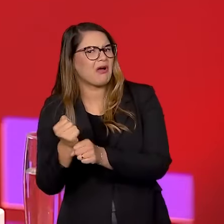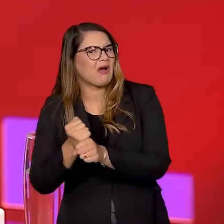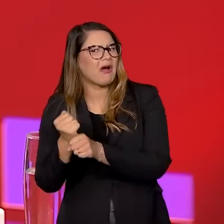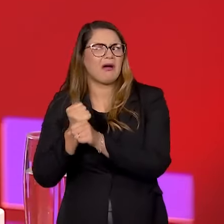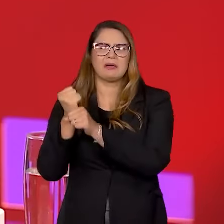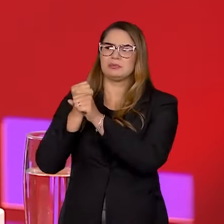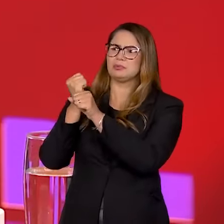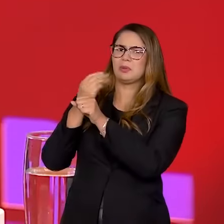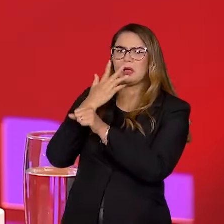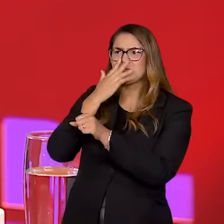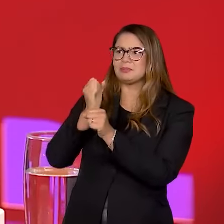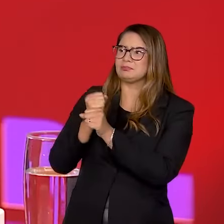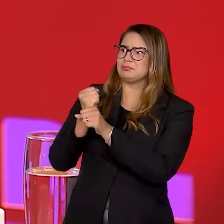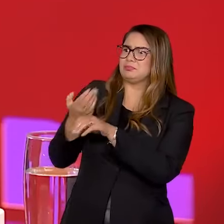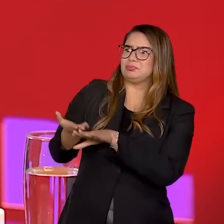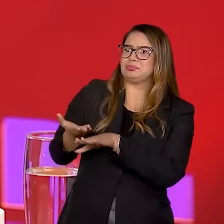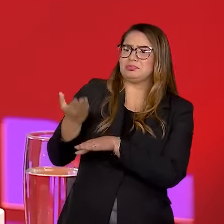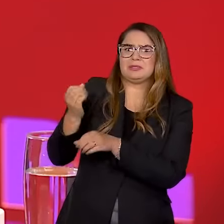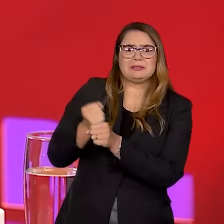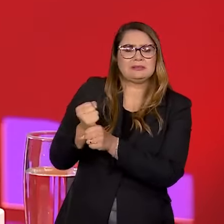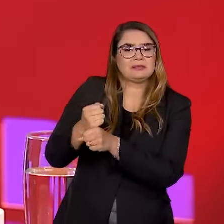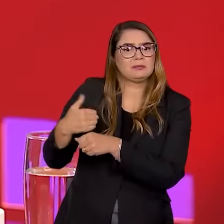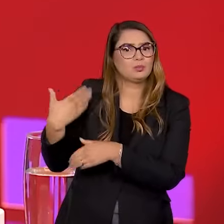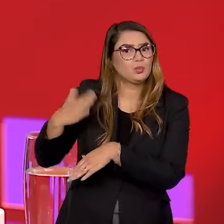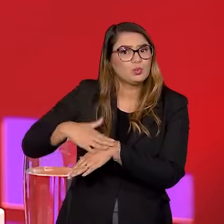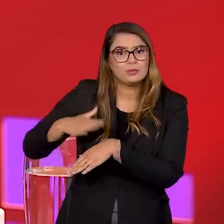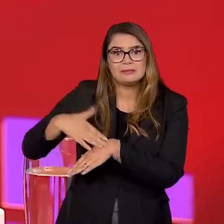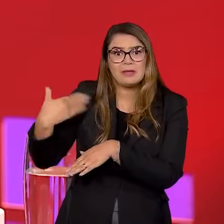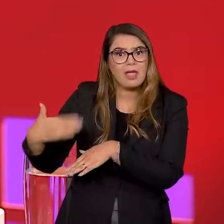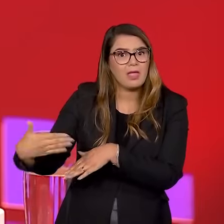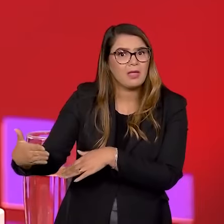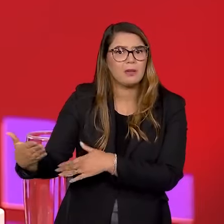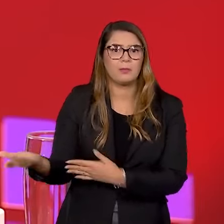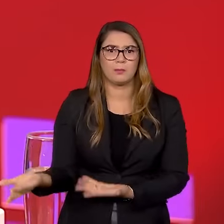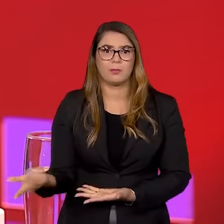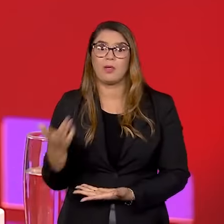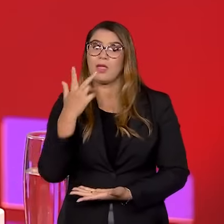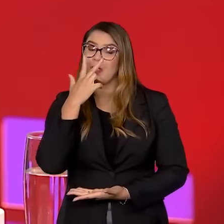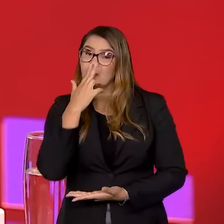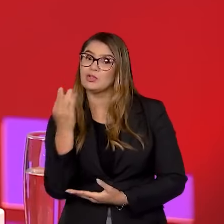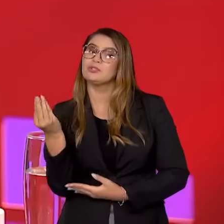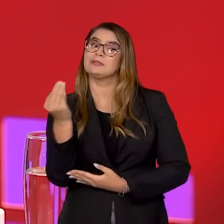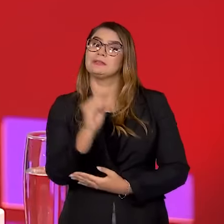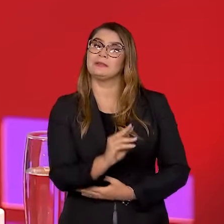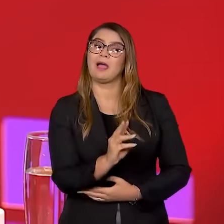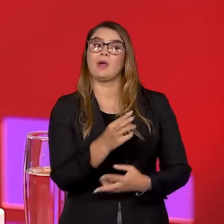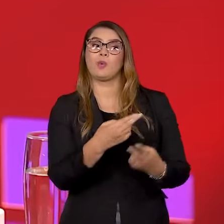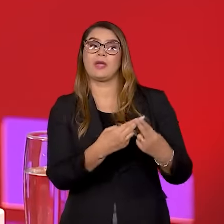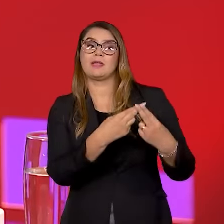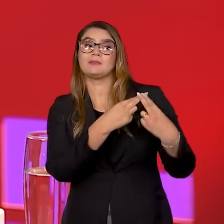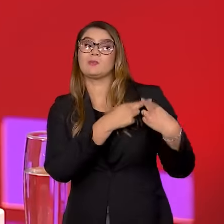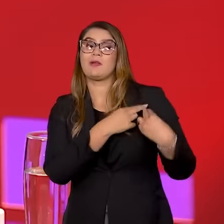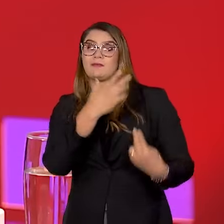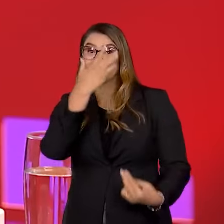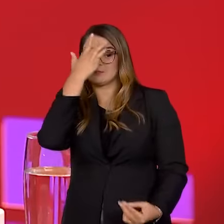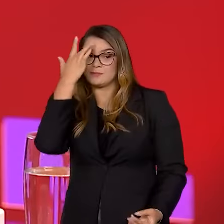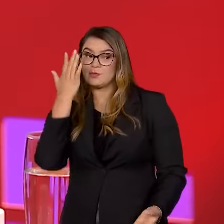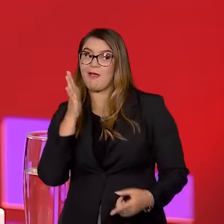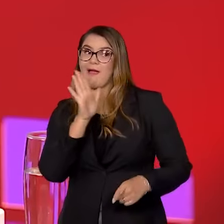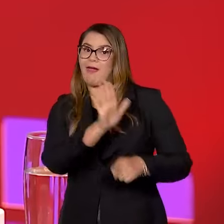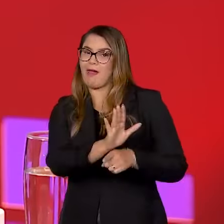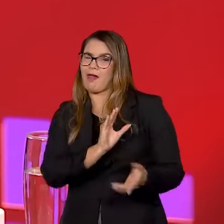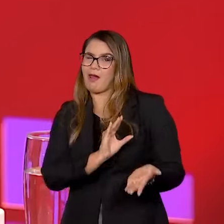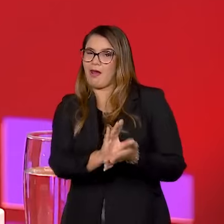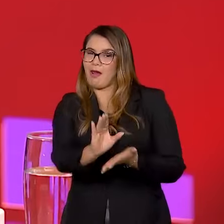altas. Eu espero que possam, de alguma forma, recair sobre os responsáveis pelo financiamento dessas